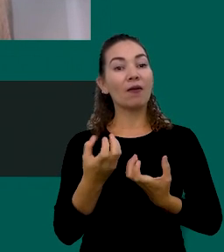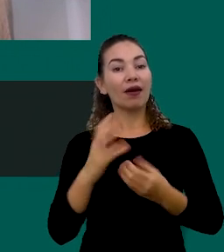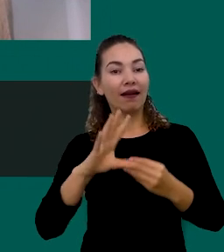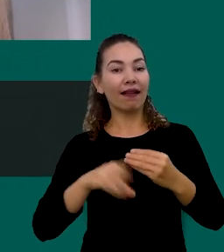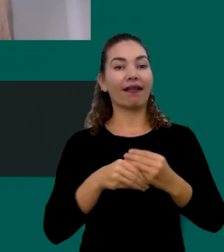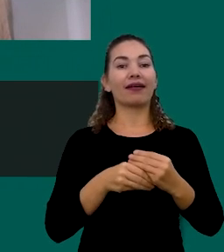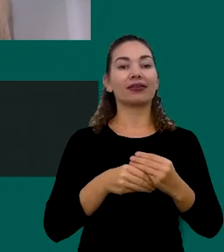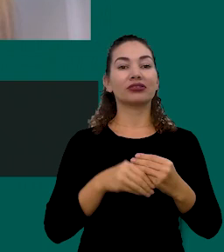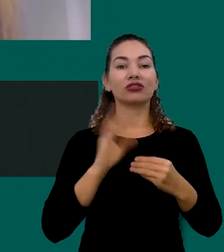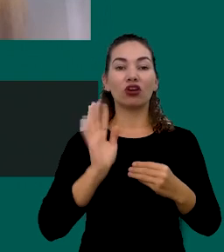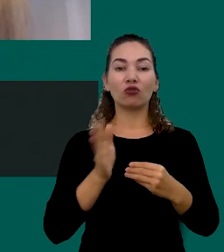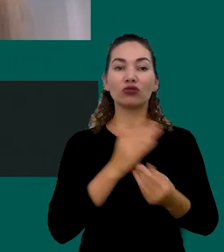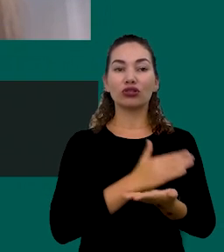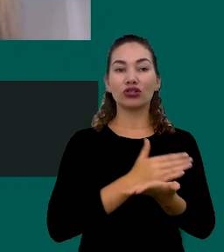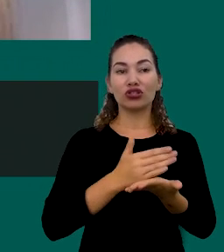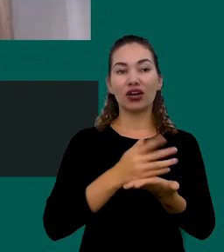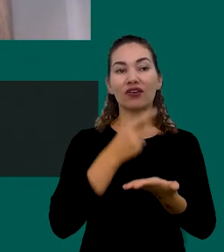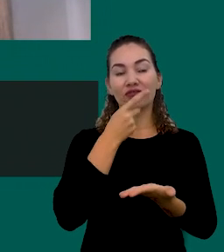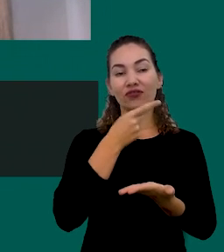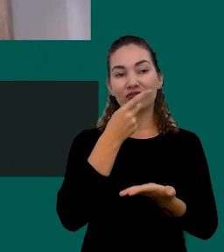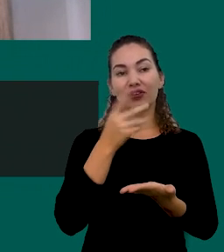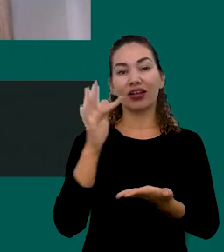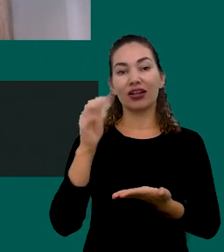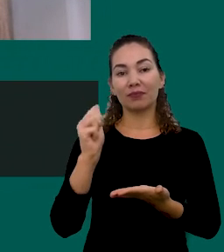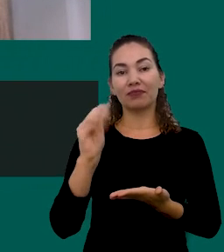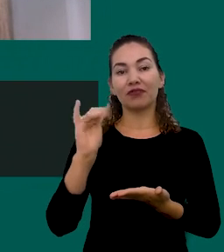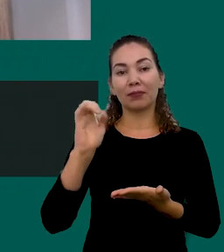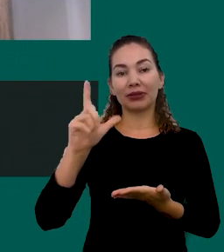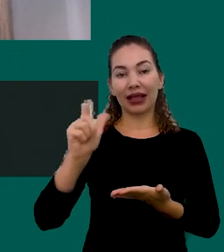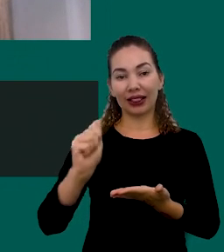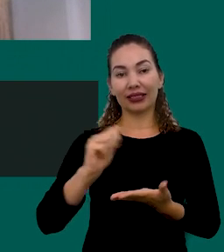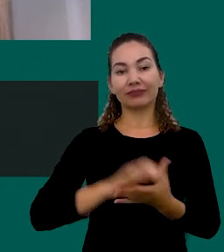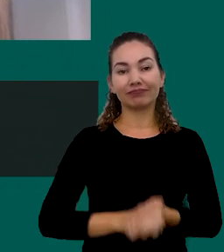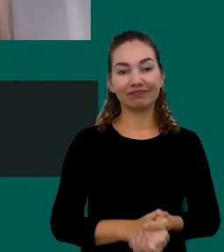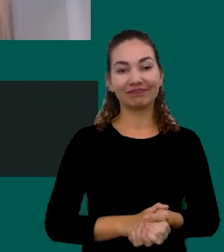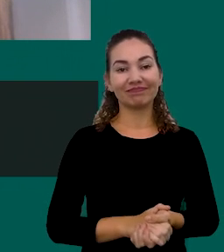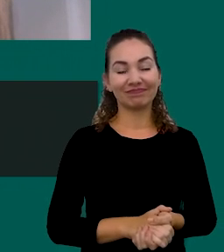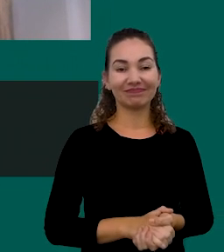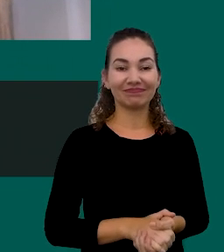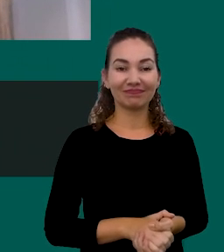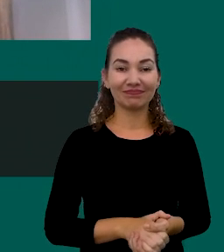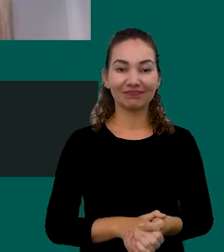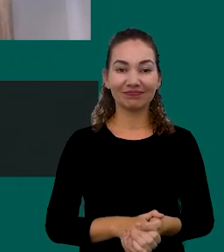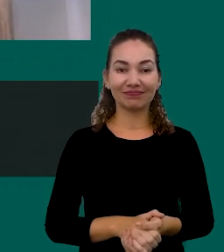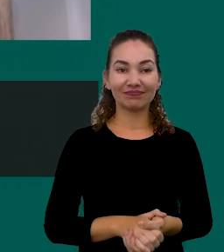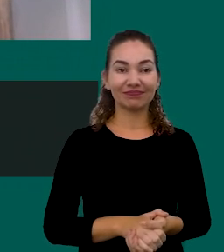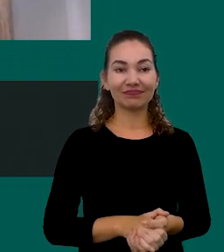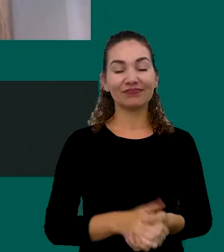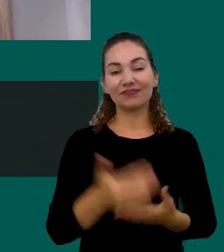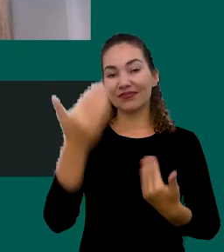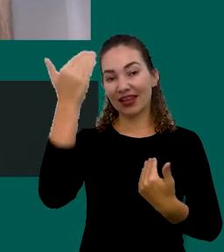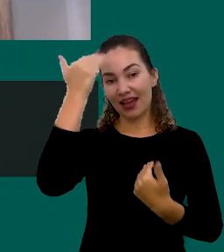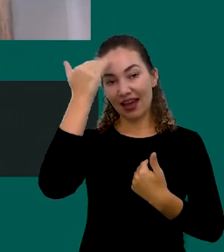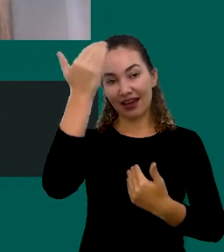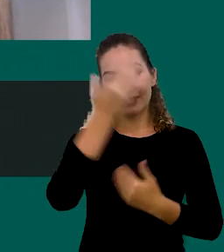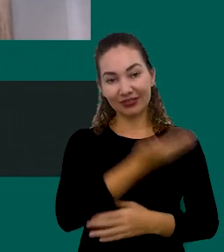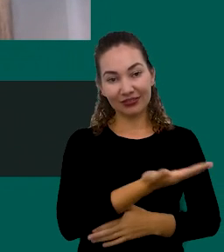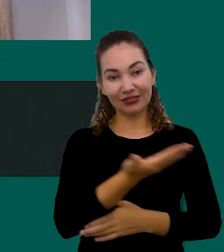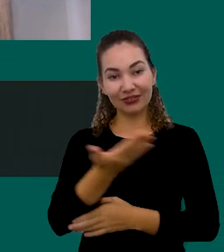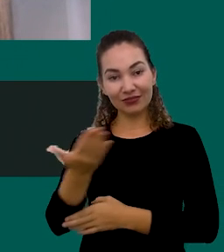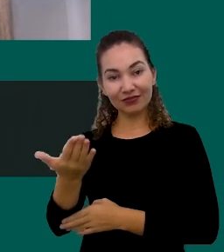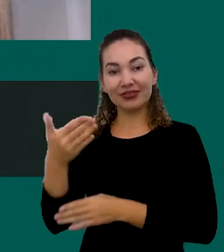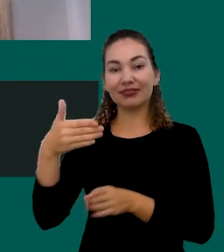Acrescentar Ao Que Já Foi Mencionado Pela Fabiela Com Bastante Propriedade Agradeço A Todos